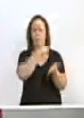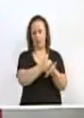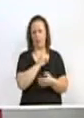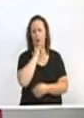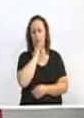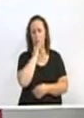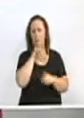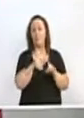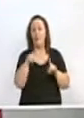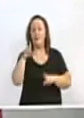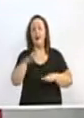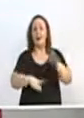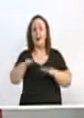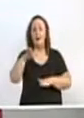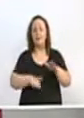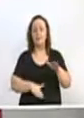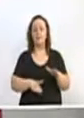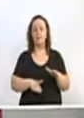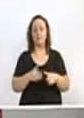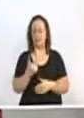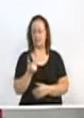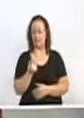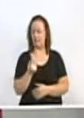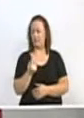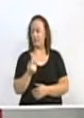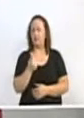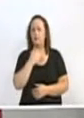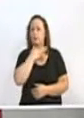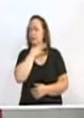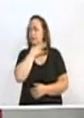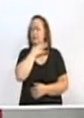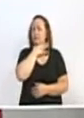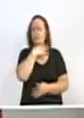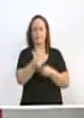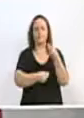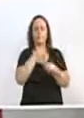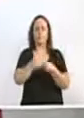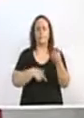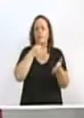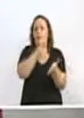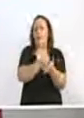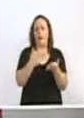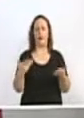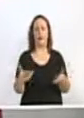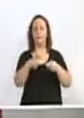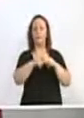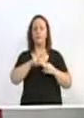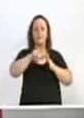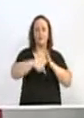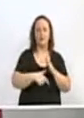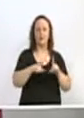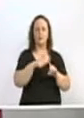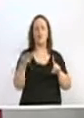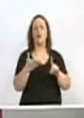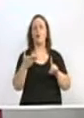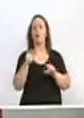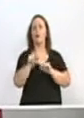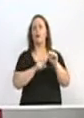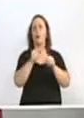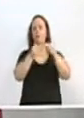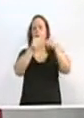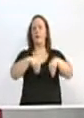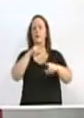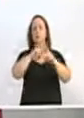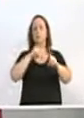vezes na vida as pessoas têm dificuldade de cumprir com suas obrigações tributárias com o município. E aí eles criaram mais uma despesa.